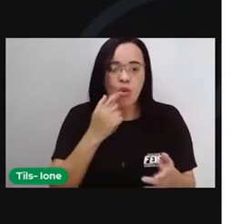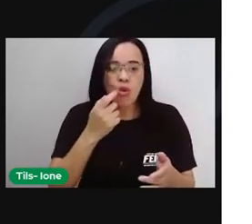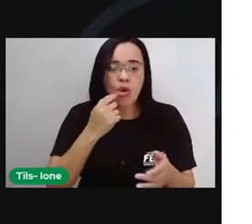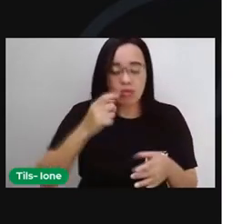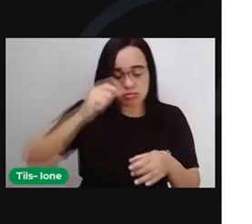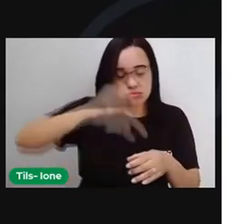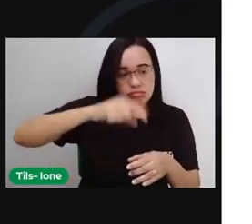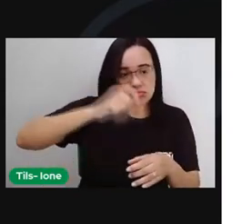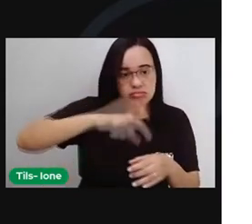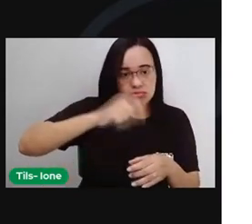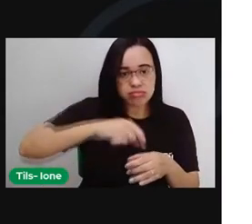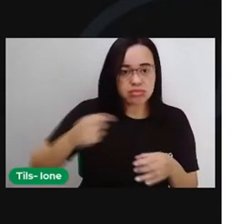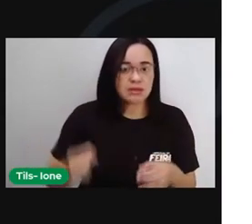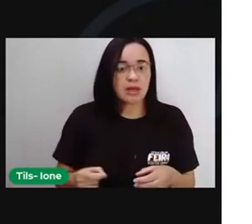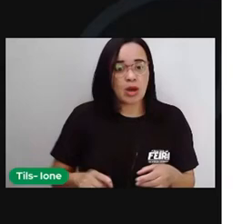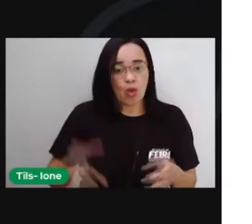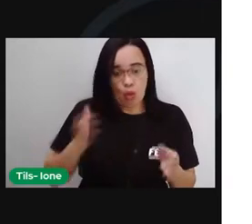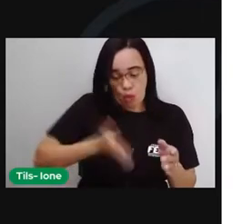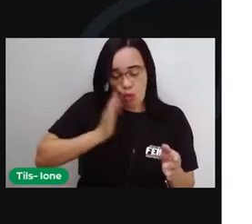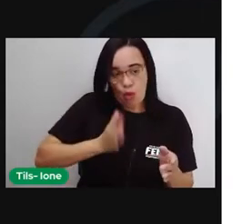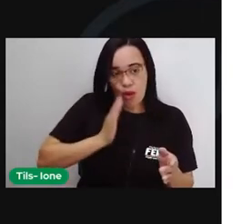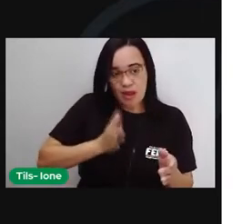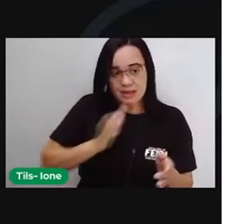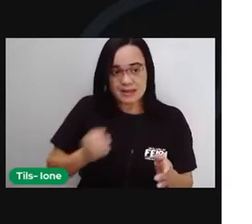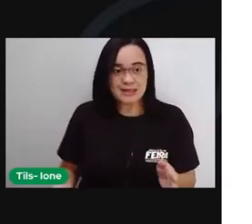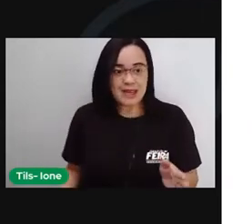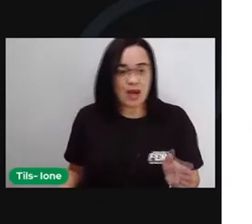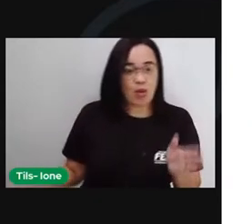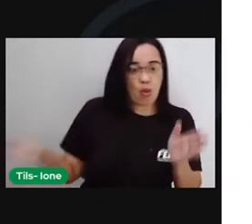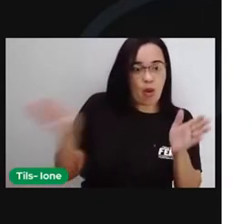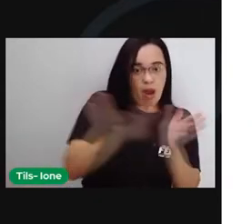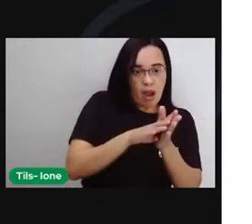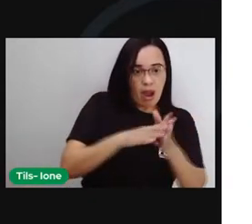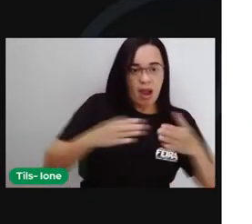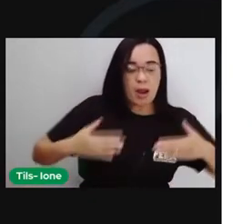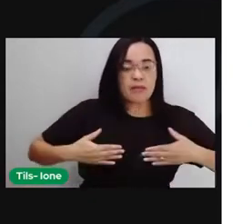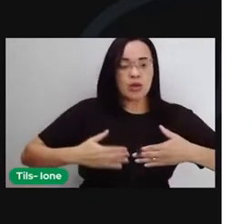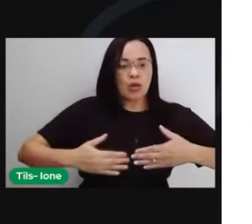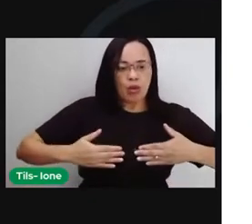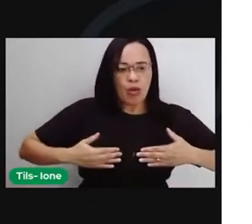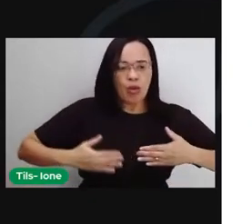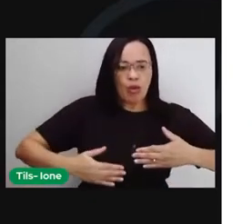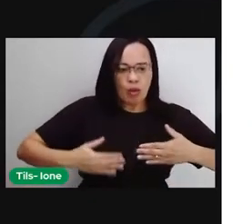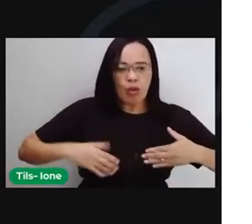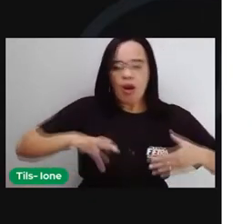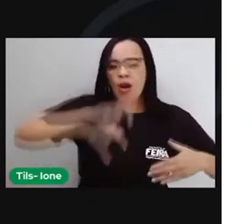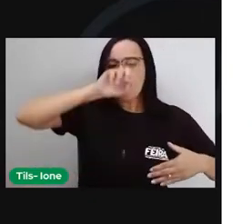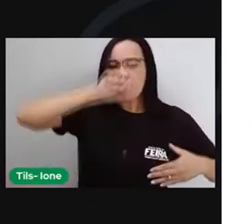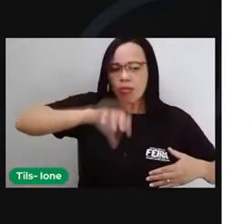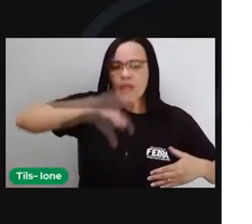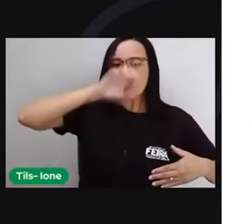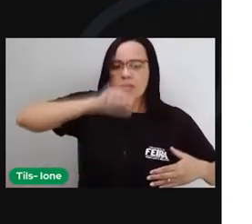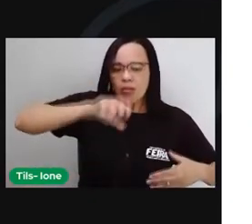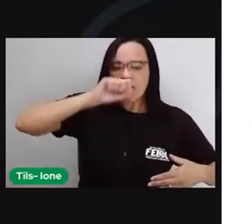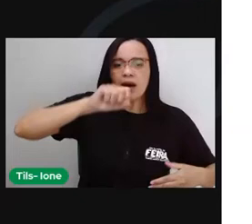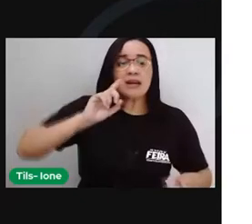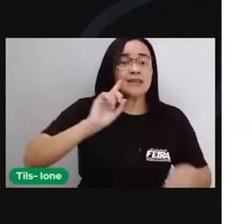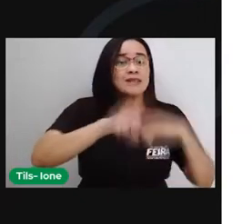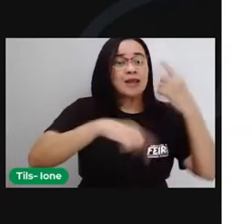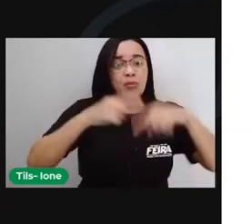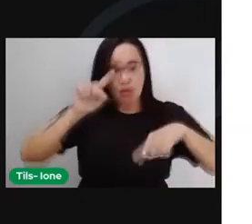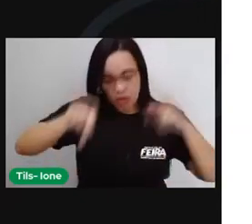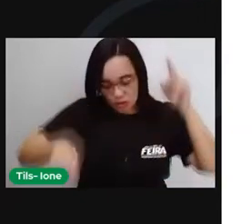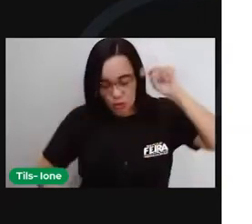os pulmões para buscar oxigênio. Então, o sangue retorna ao coração, para em seguida levar